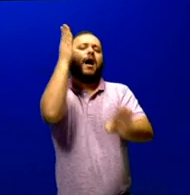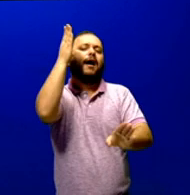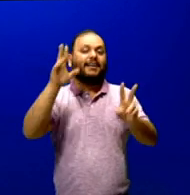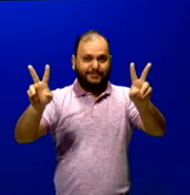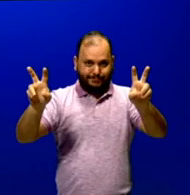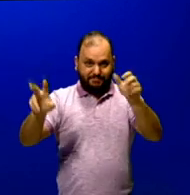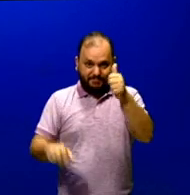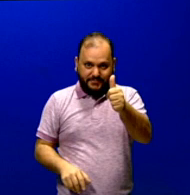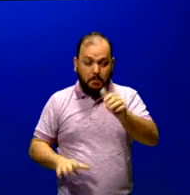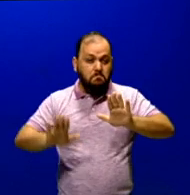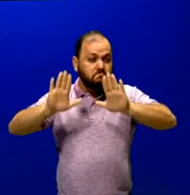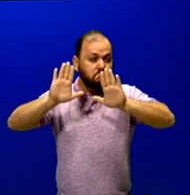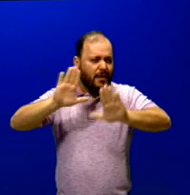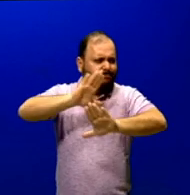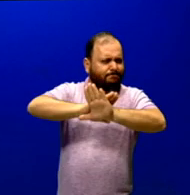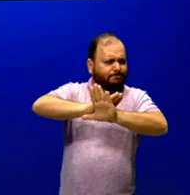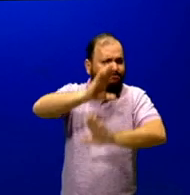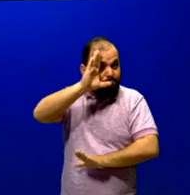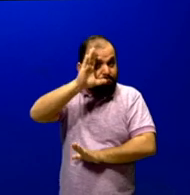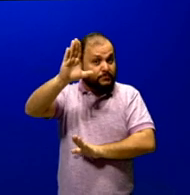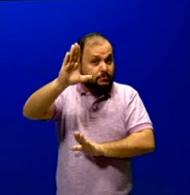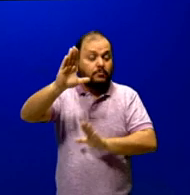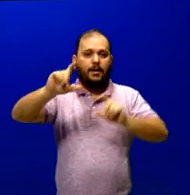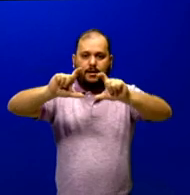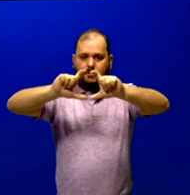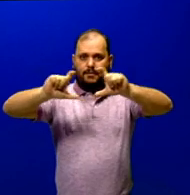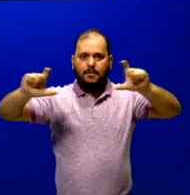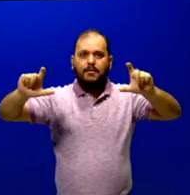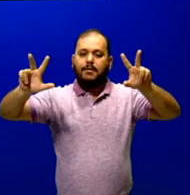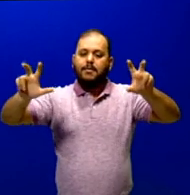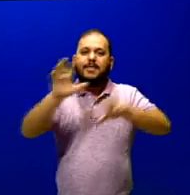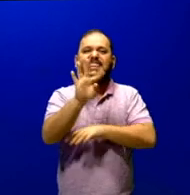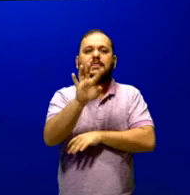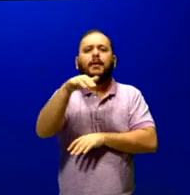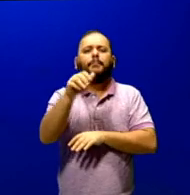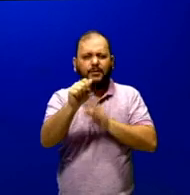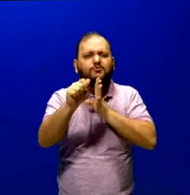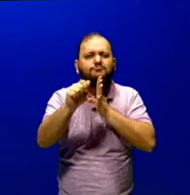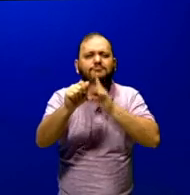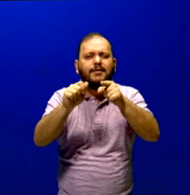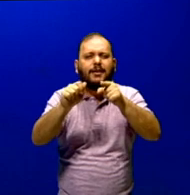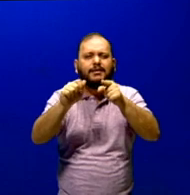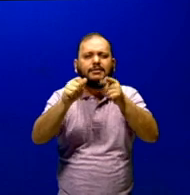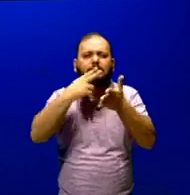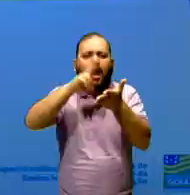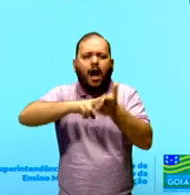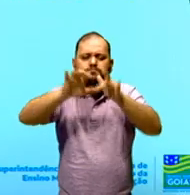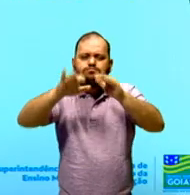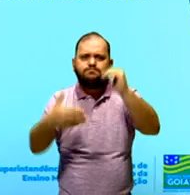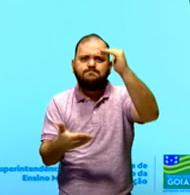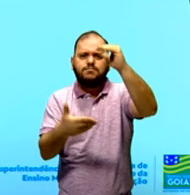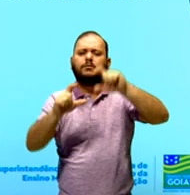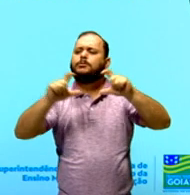aula de hoje é a identificação do tema da carta de leitor que nós vamos ler. Nós vamos utilizar, nós